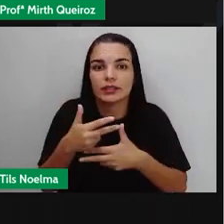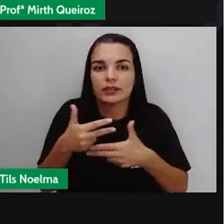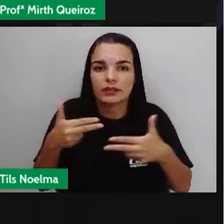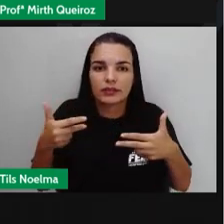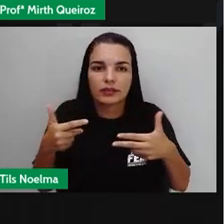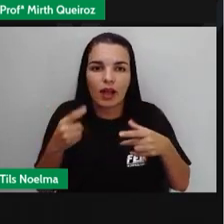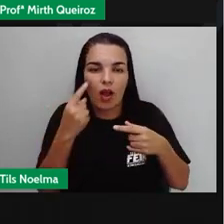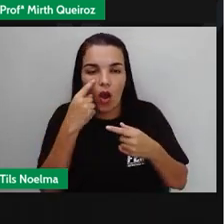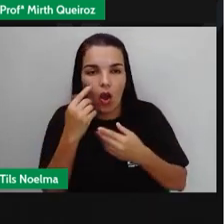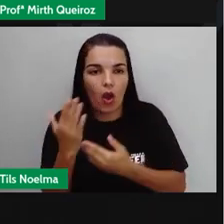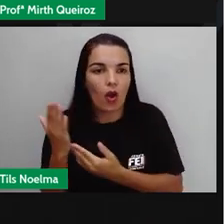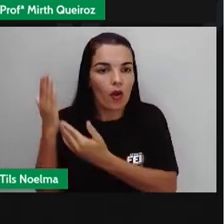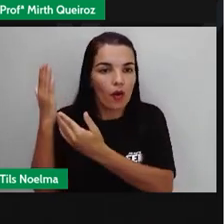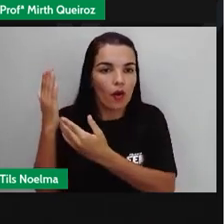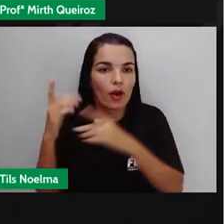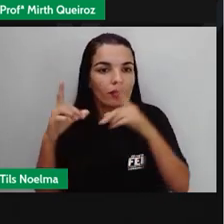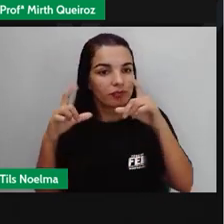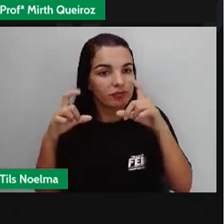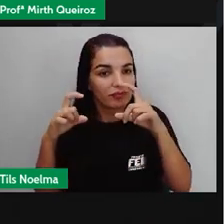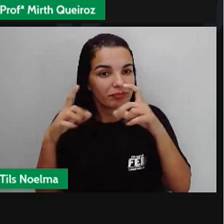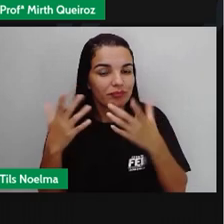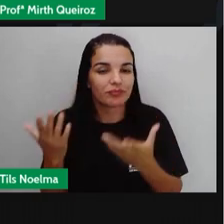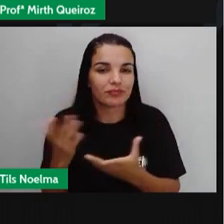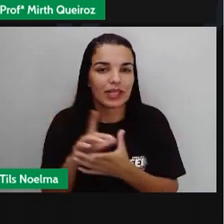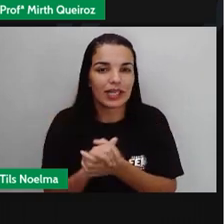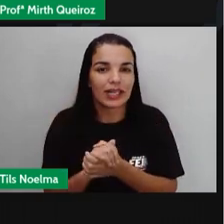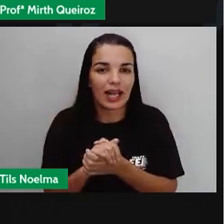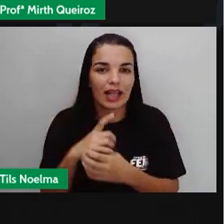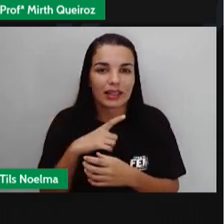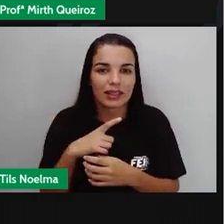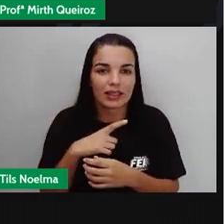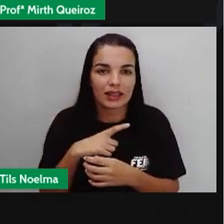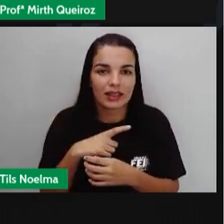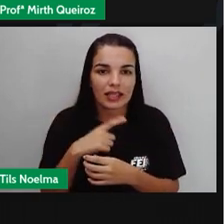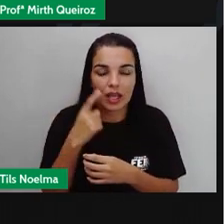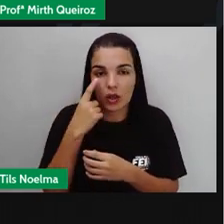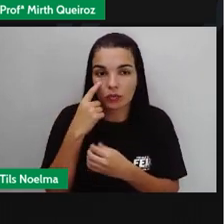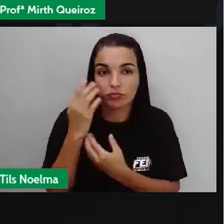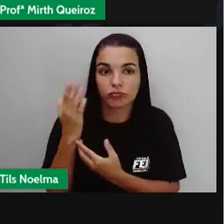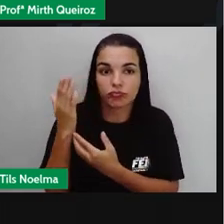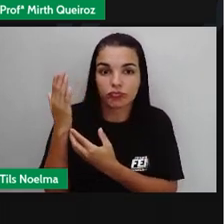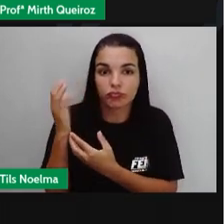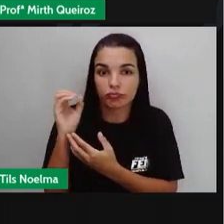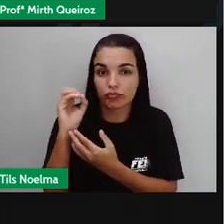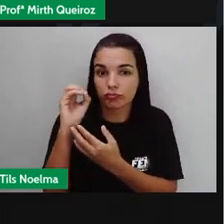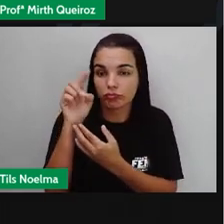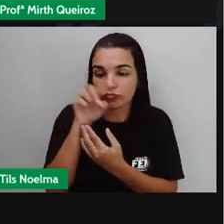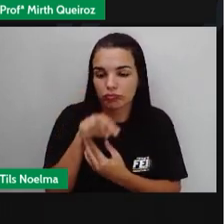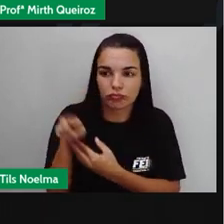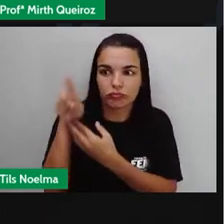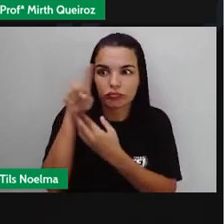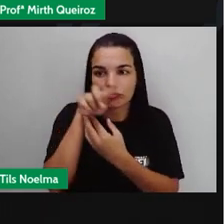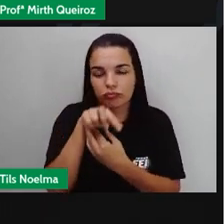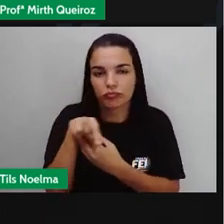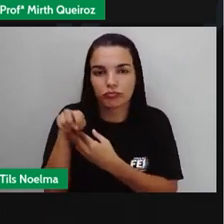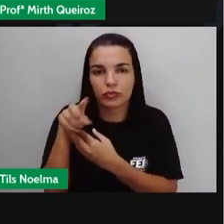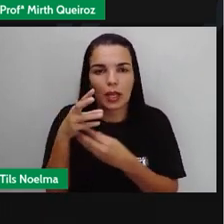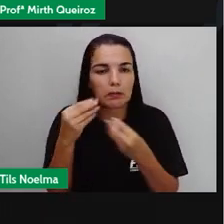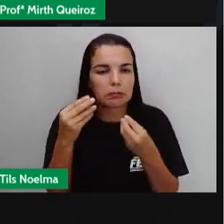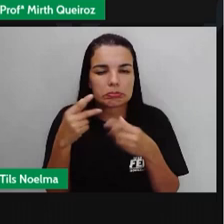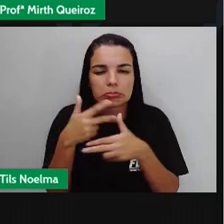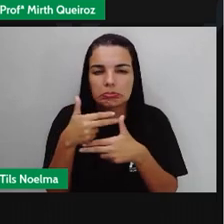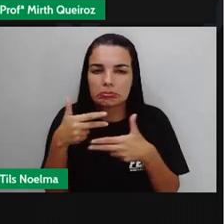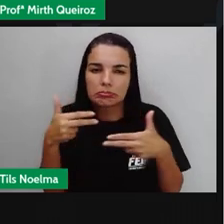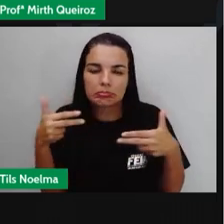vocês podem ver nessa figura. Existem bactérias em forma de cocos, que são esferas e têm várias variações.